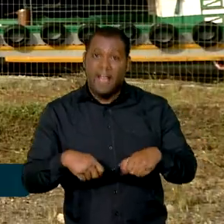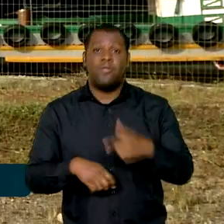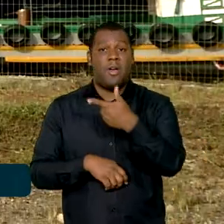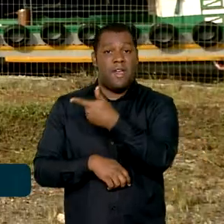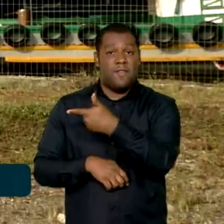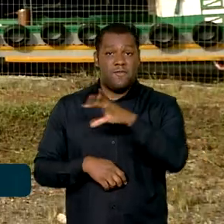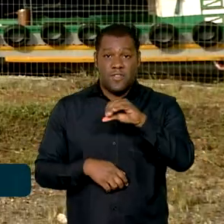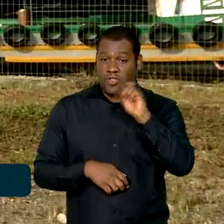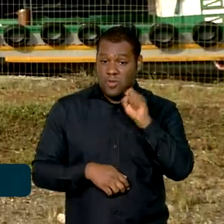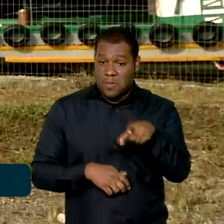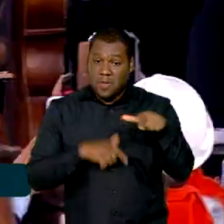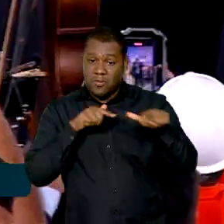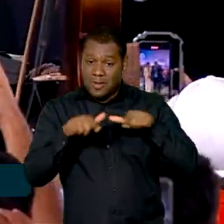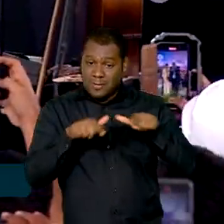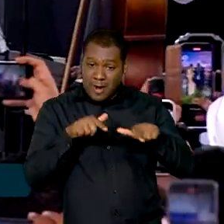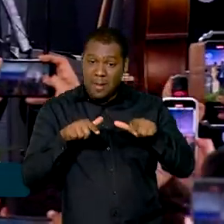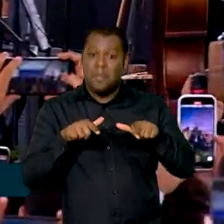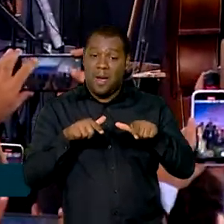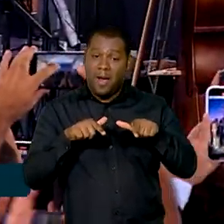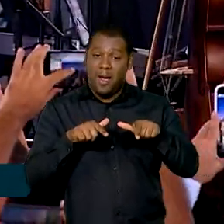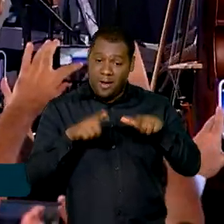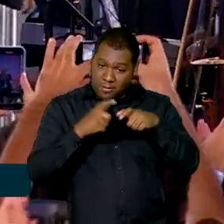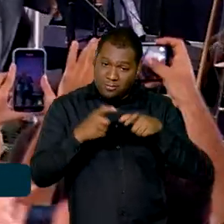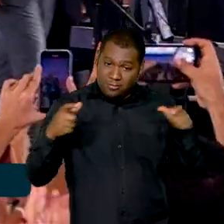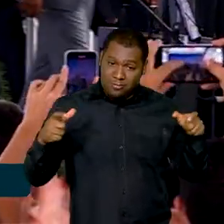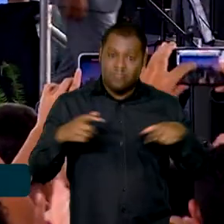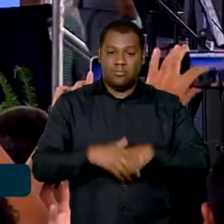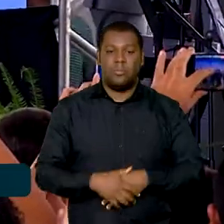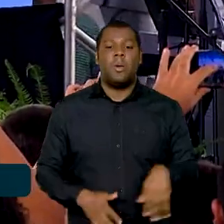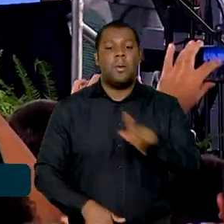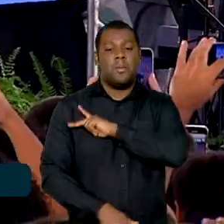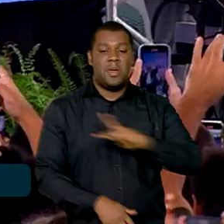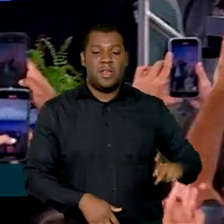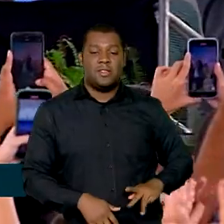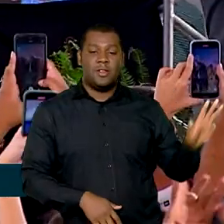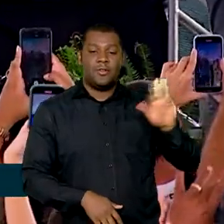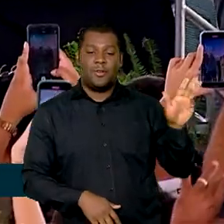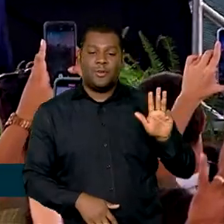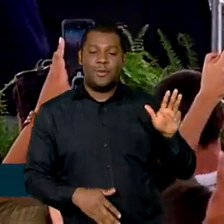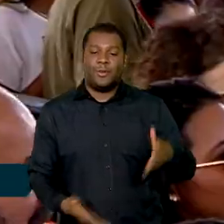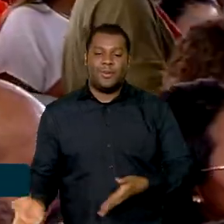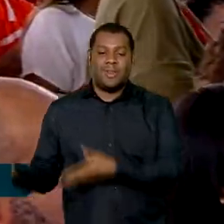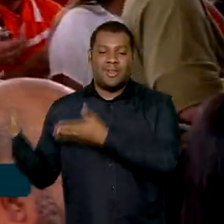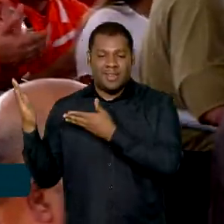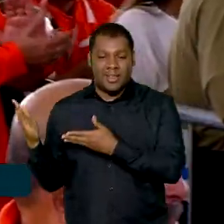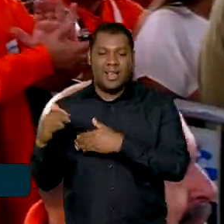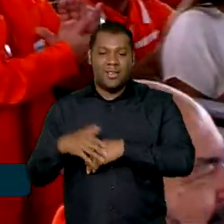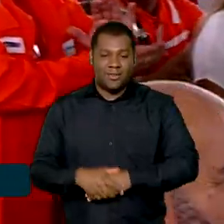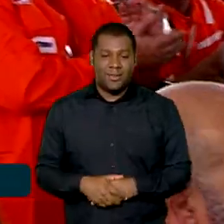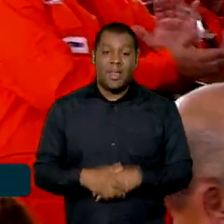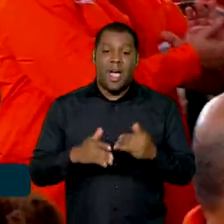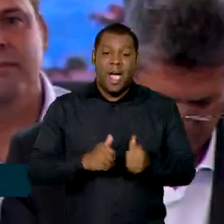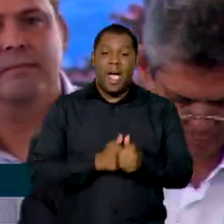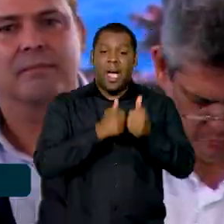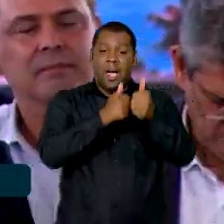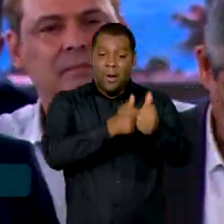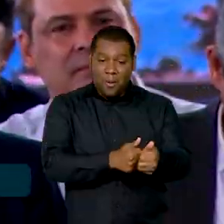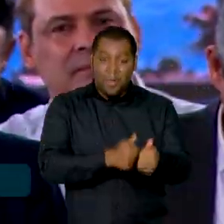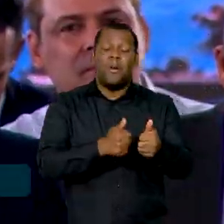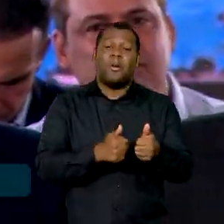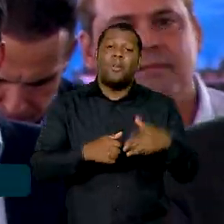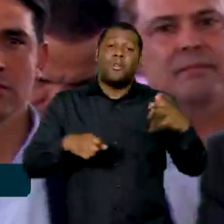indiretos serão criados. O presidente Lula acompanhou a cerimônia de anúncio do início das obras e